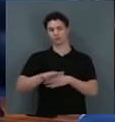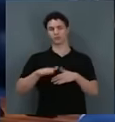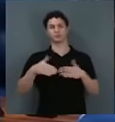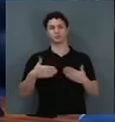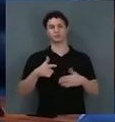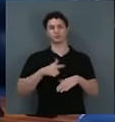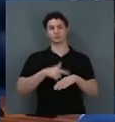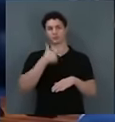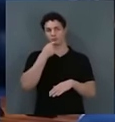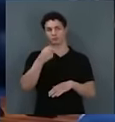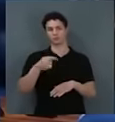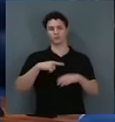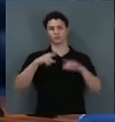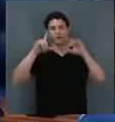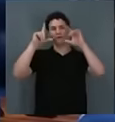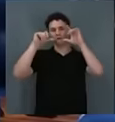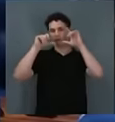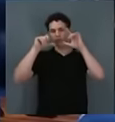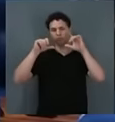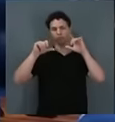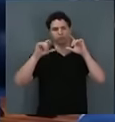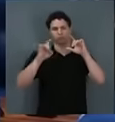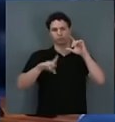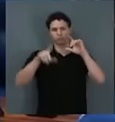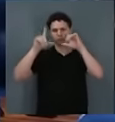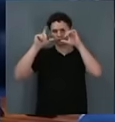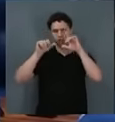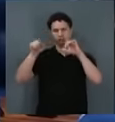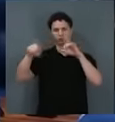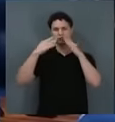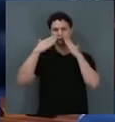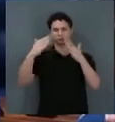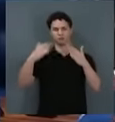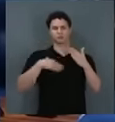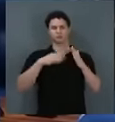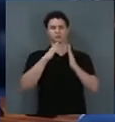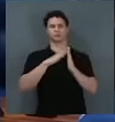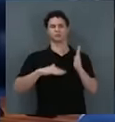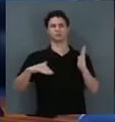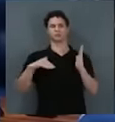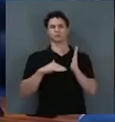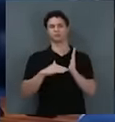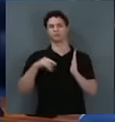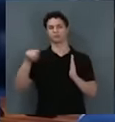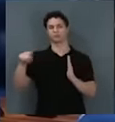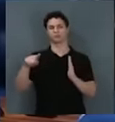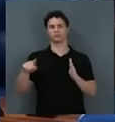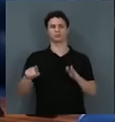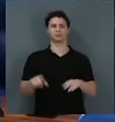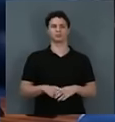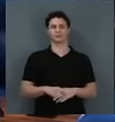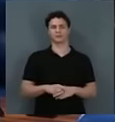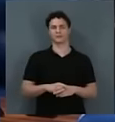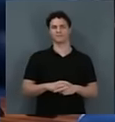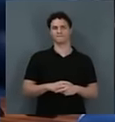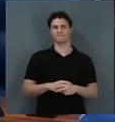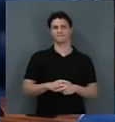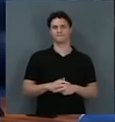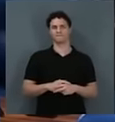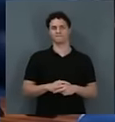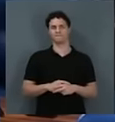simplesmente tirou foto aqui, ali no Palácio do Planalto, aqui no Palácio dos Ministérios.